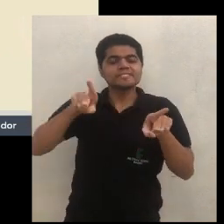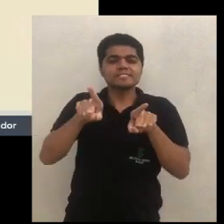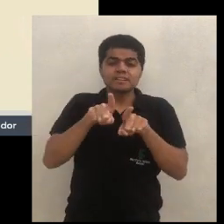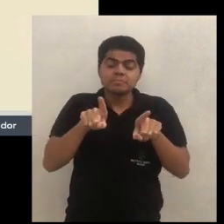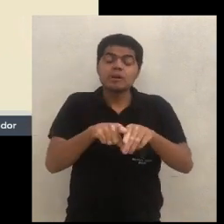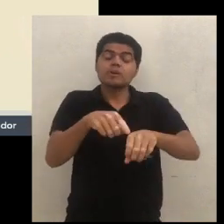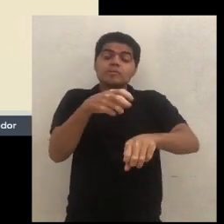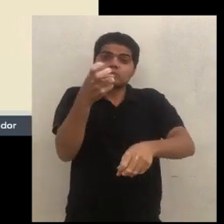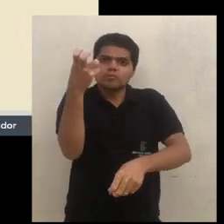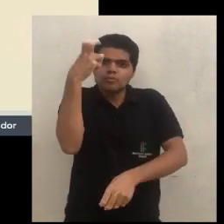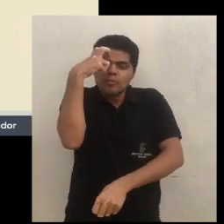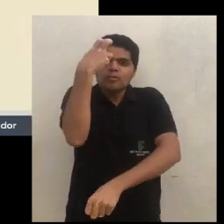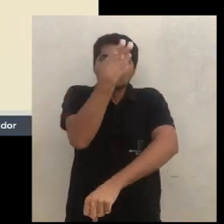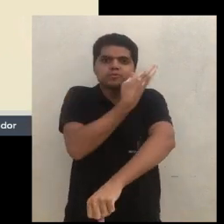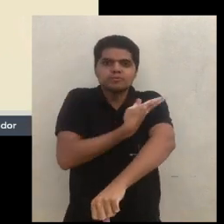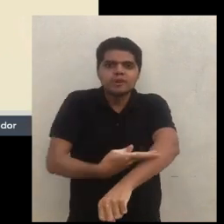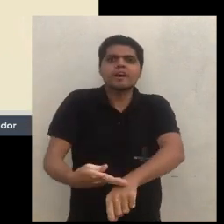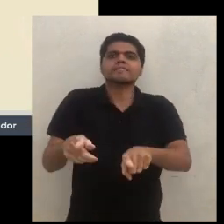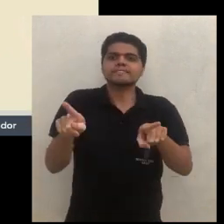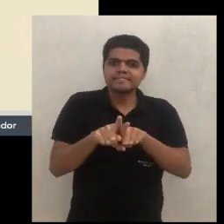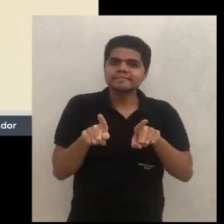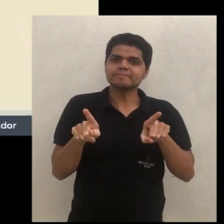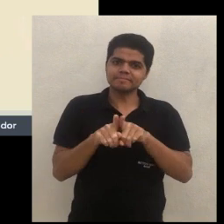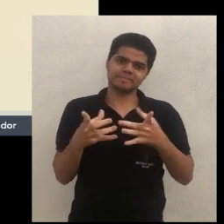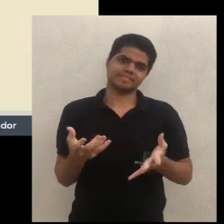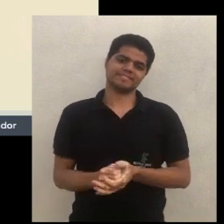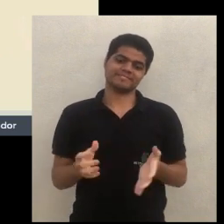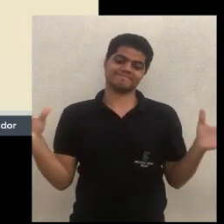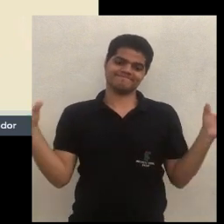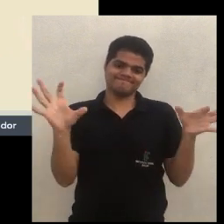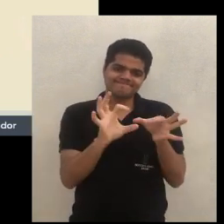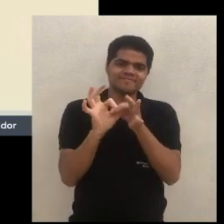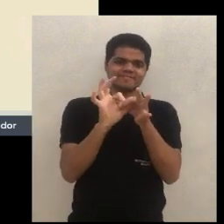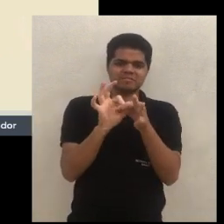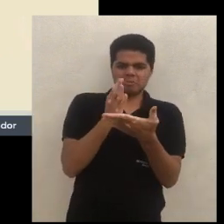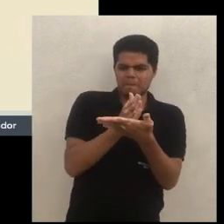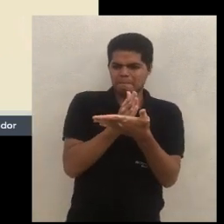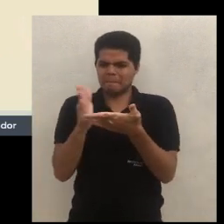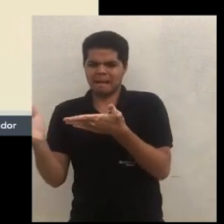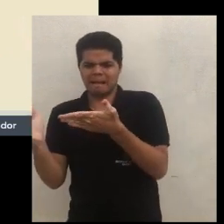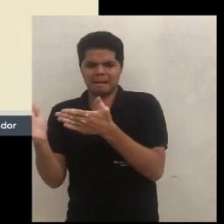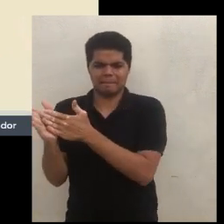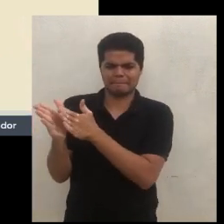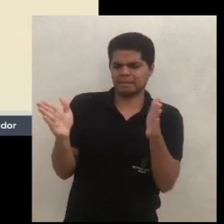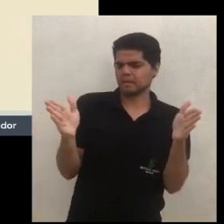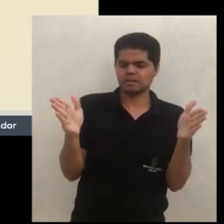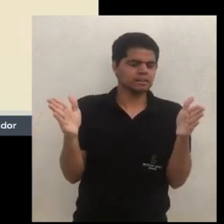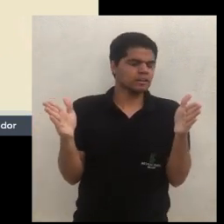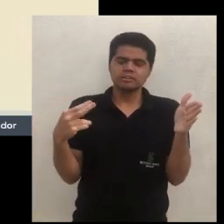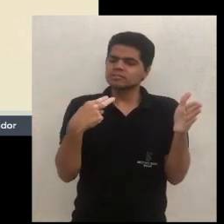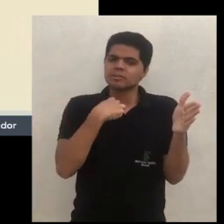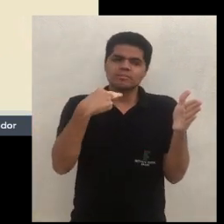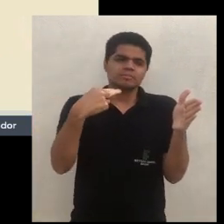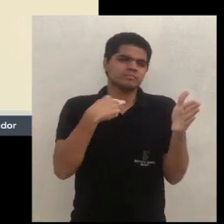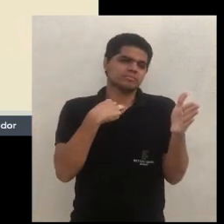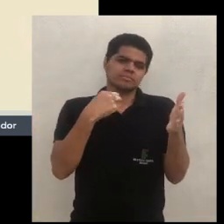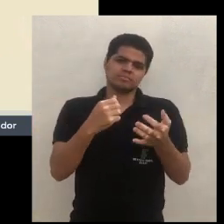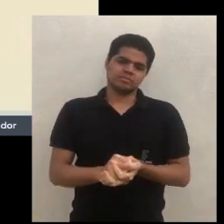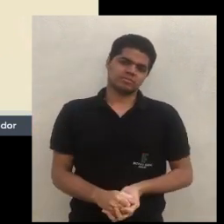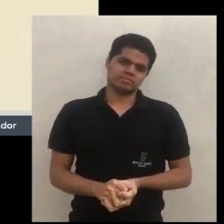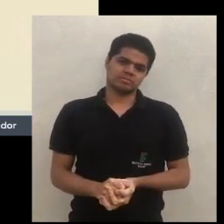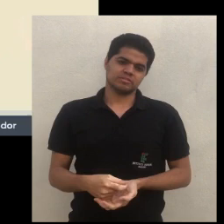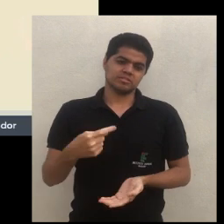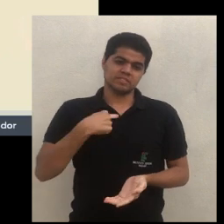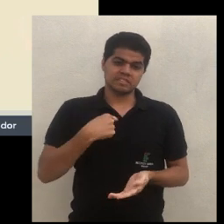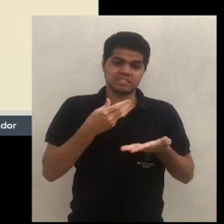etnoculturais. A gente não pode separar a tradição, a cultura, o costume. Então a gente não vai ter